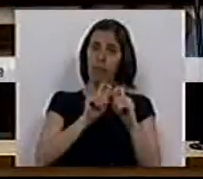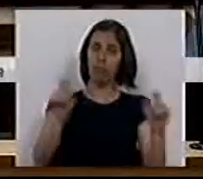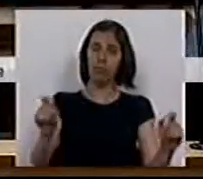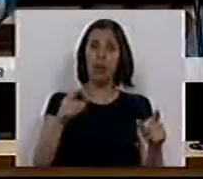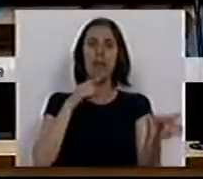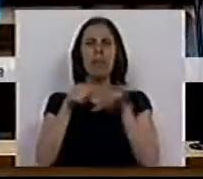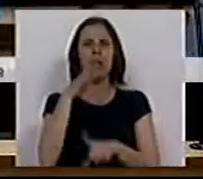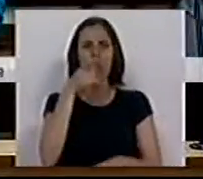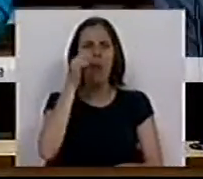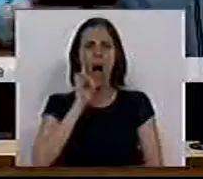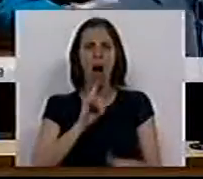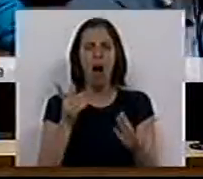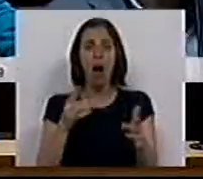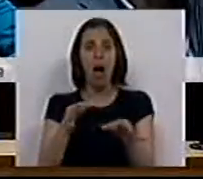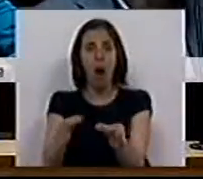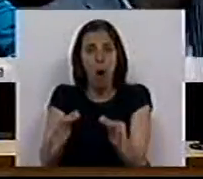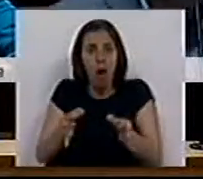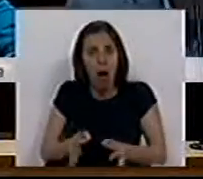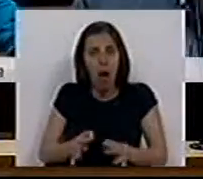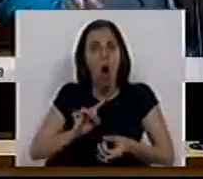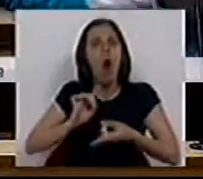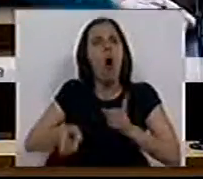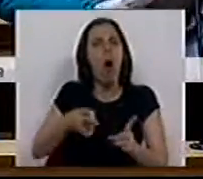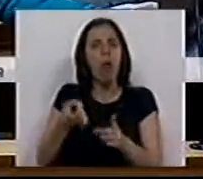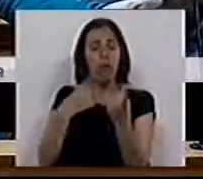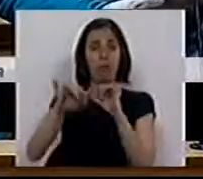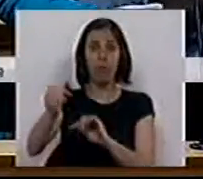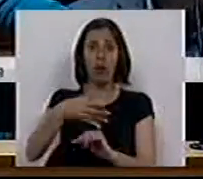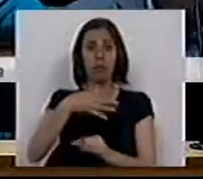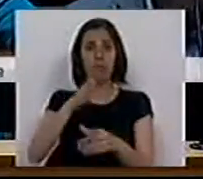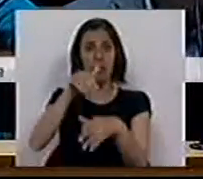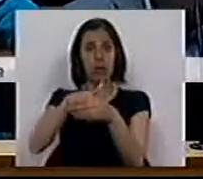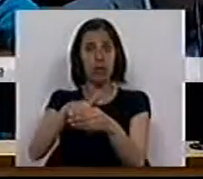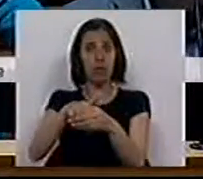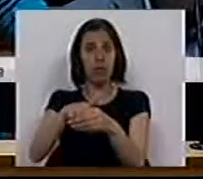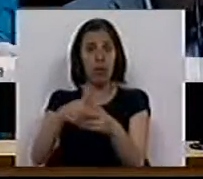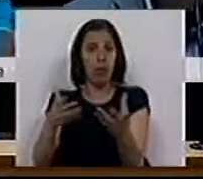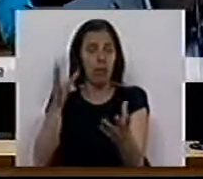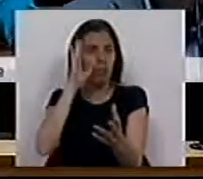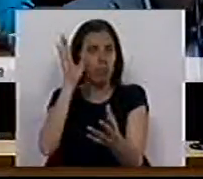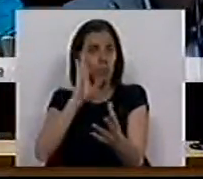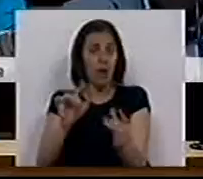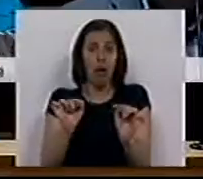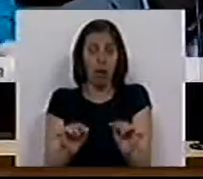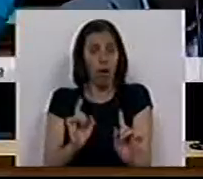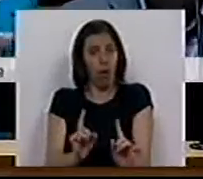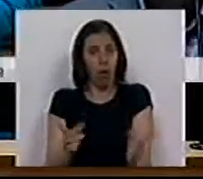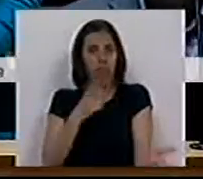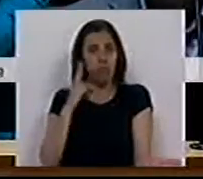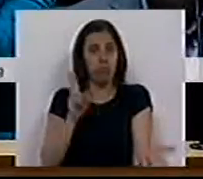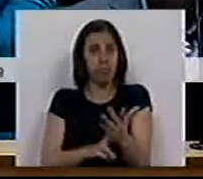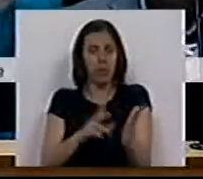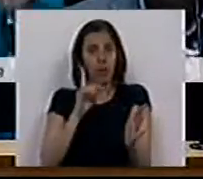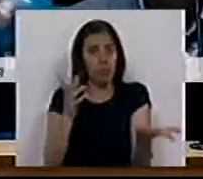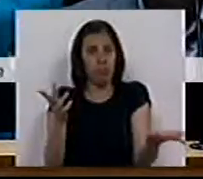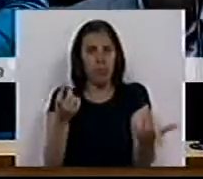aqui pela boca de deputados e deputadas a uma antecipação daquelas que serão as vossas declarações de voto afinada. E esta que é uma verdade